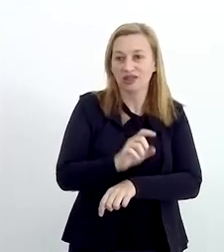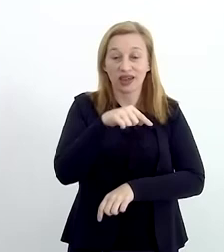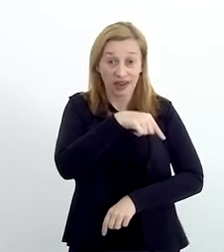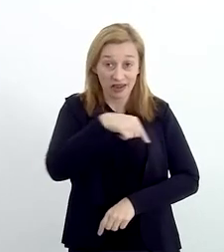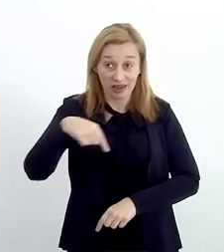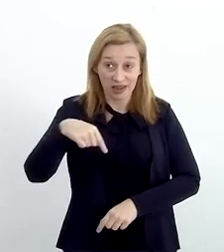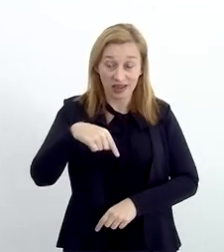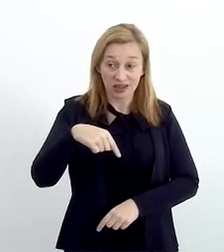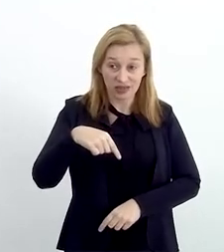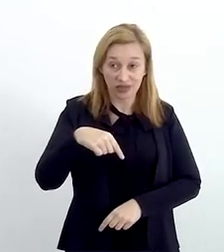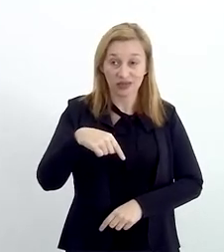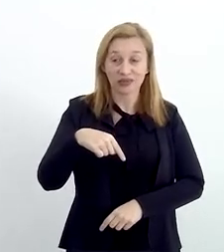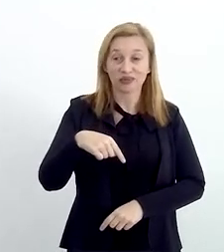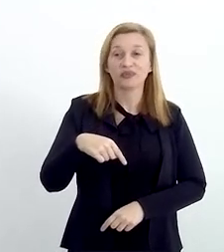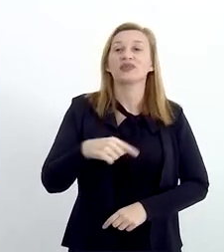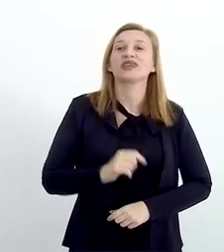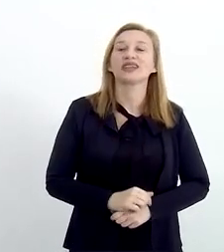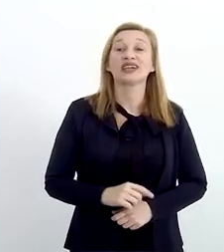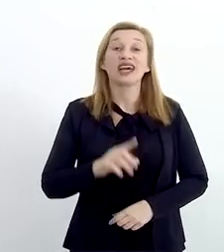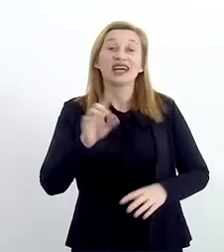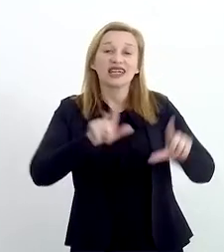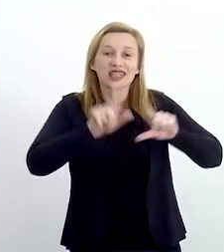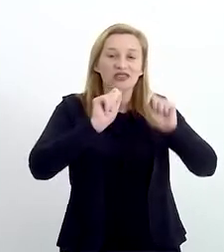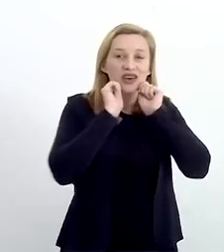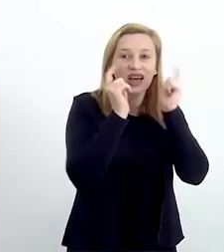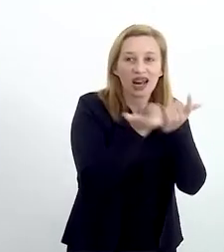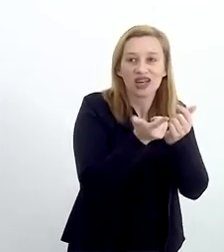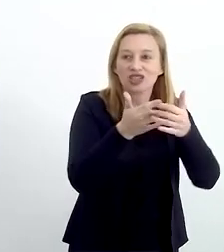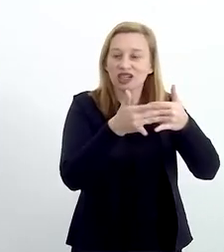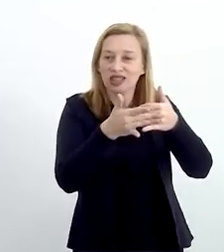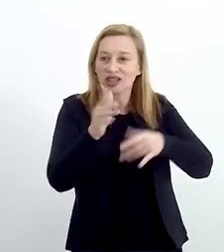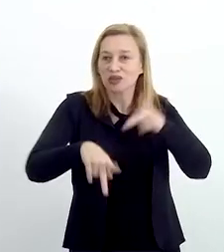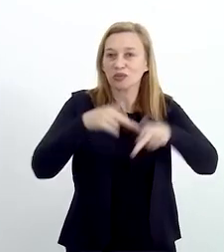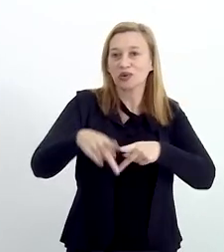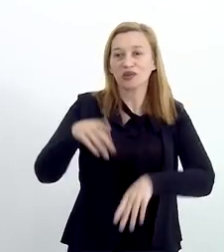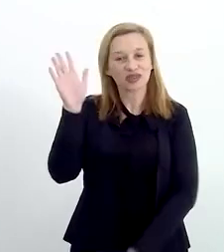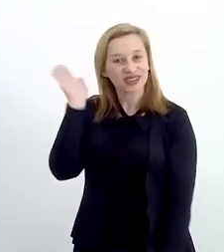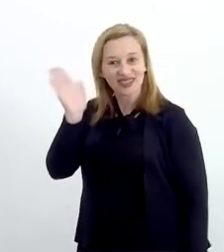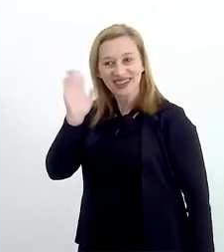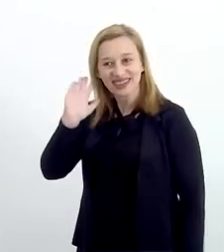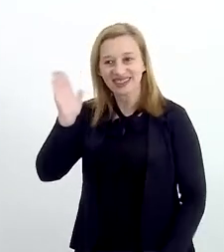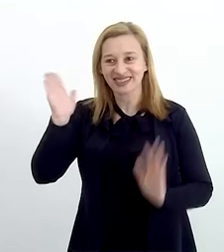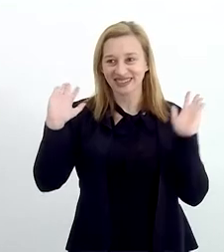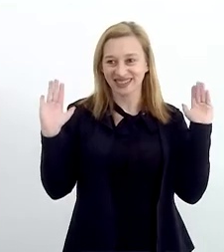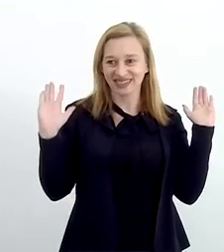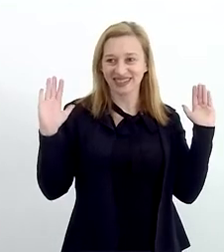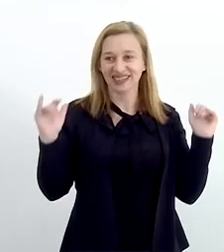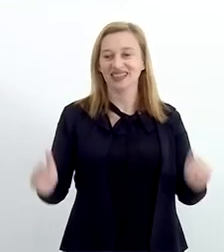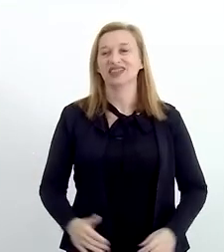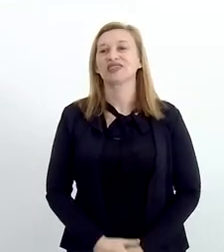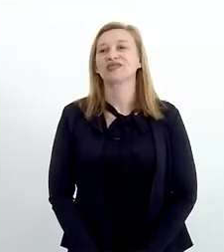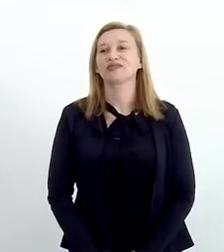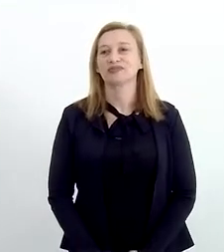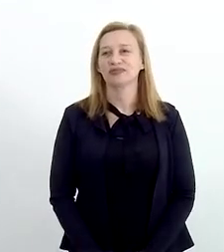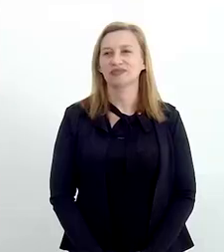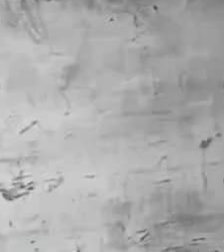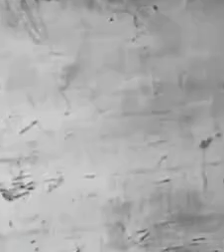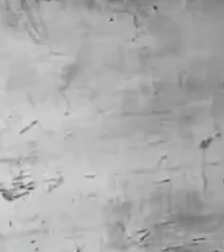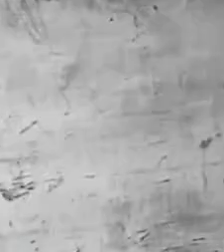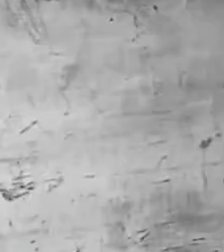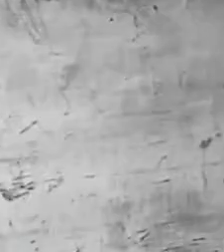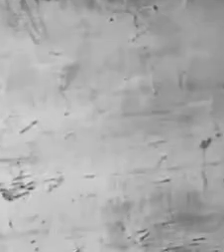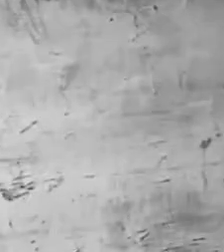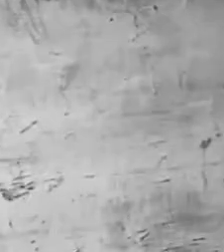Discutir o Meu Estado. É o nosso podcast aqui do Fórum de Desenvolvimento. TV LERJ, o Canal do Povo. Até a próxima.